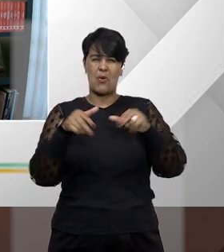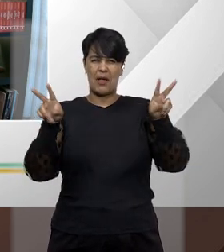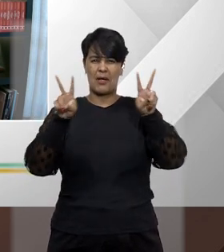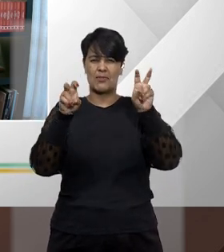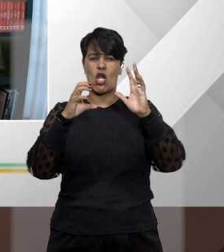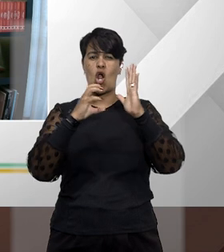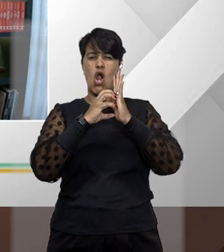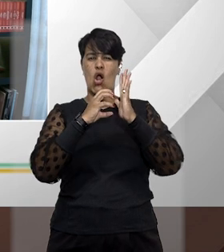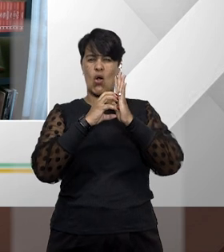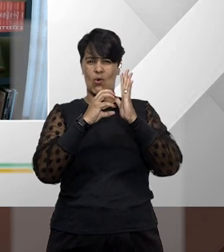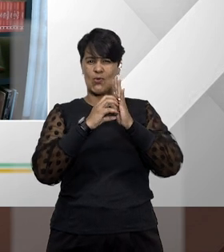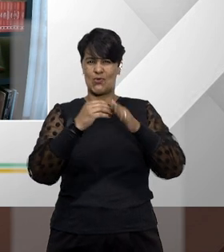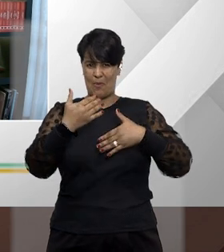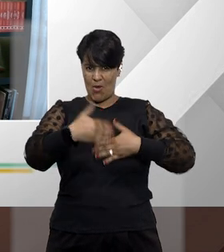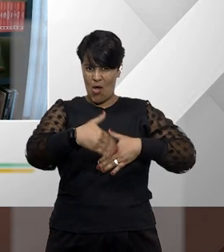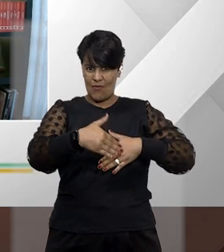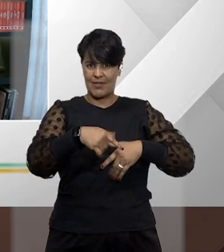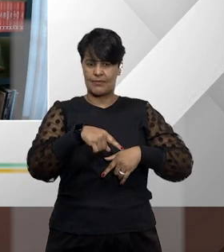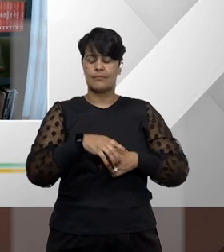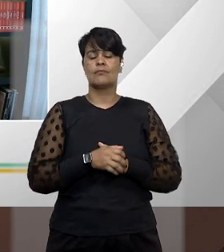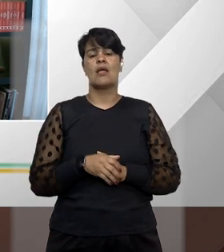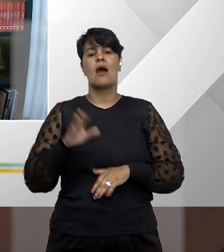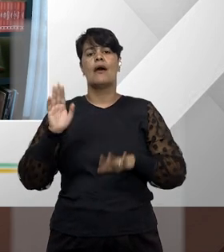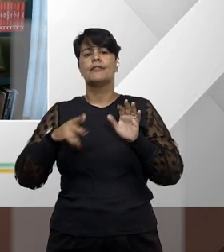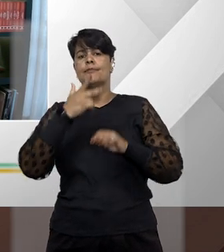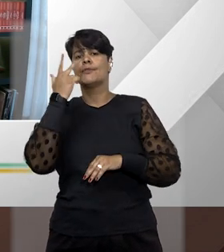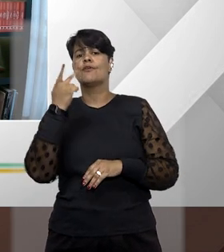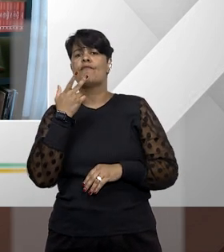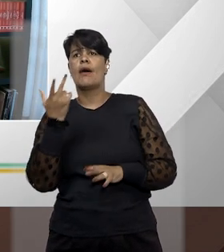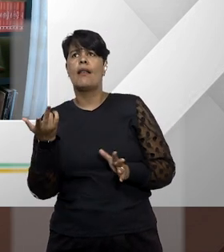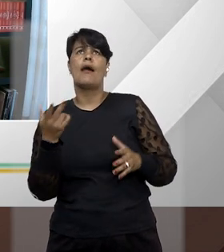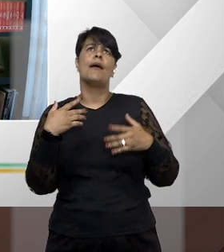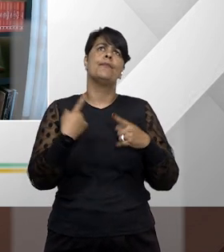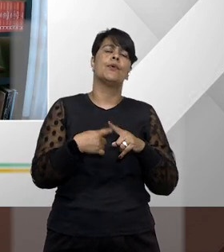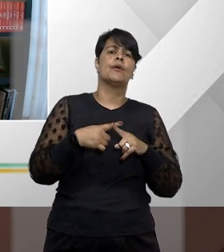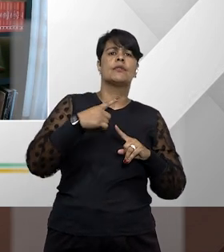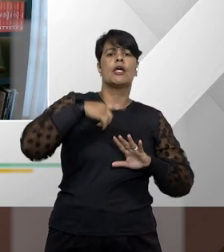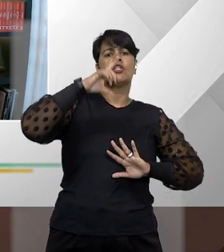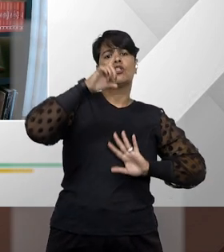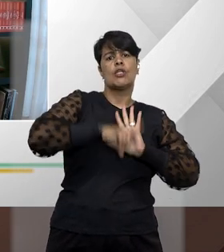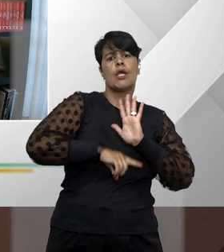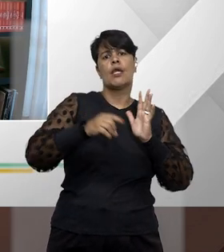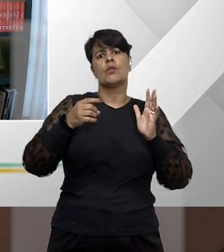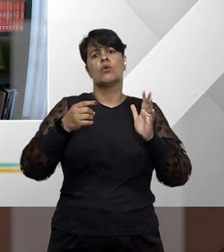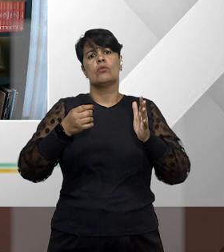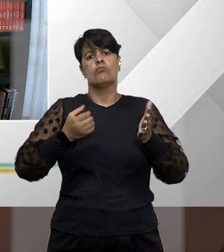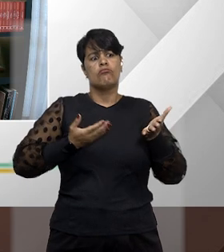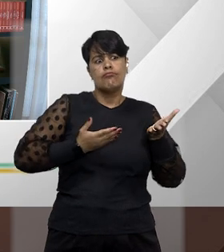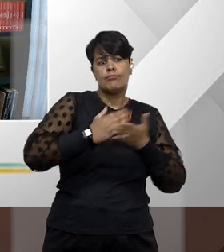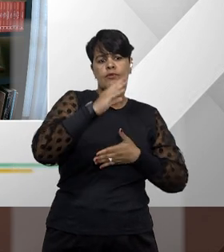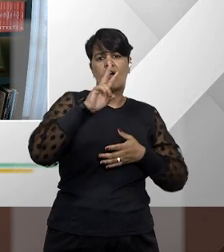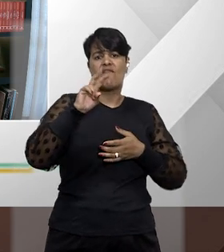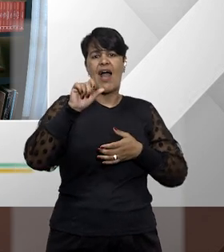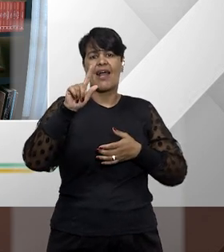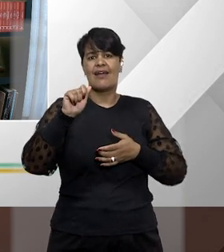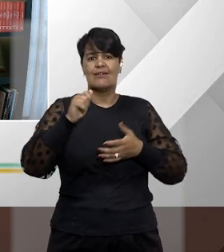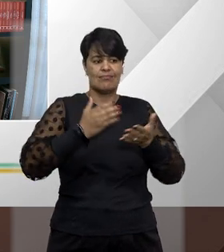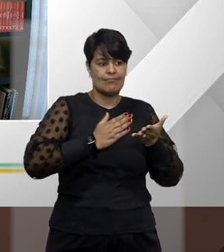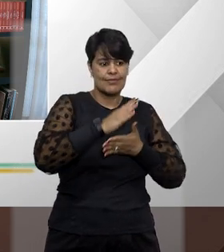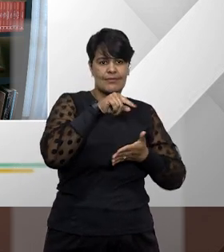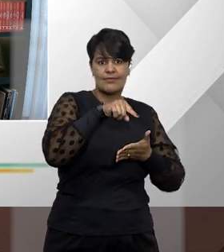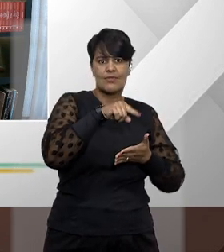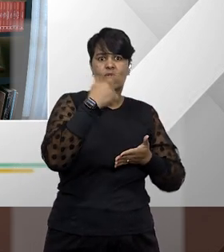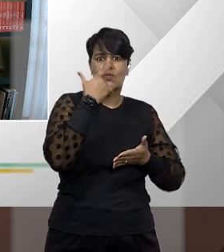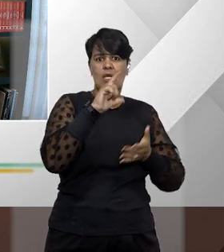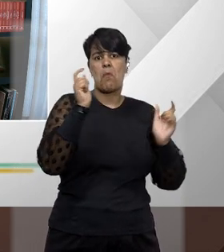quando, por exemplo, um candidato alega ter direito líquido e certo para pleitear vaga na qual foi aprovado dentro do número de